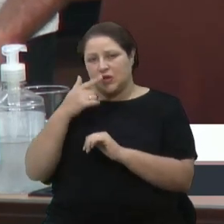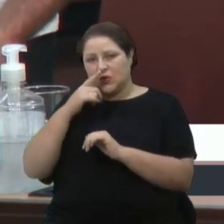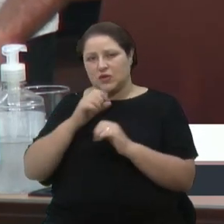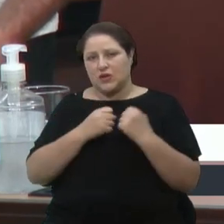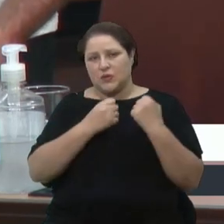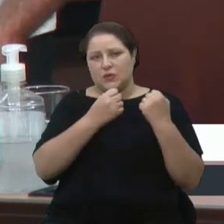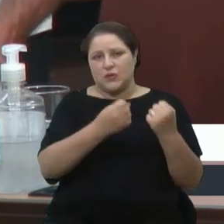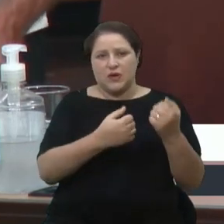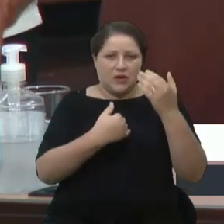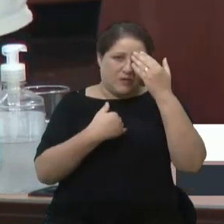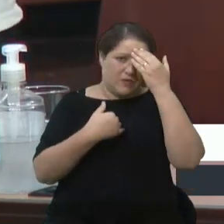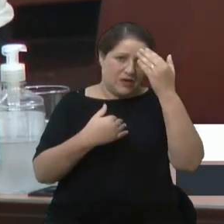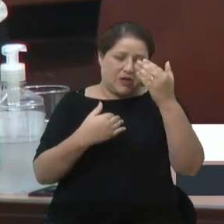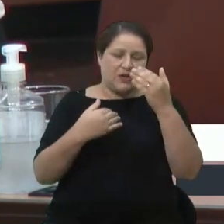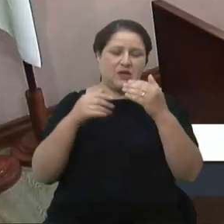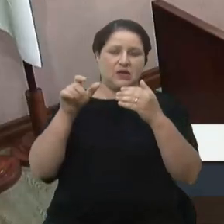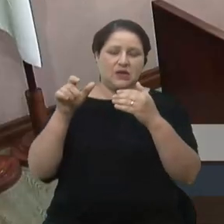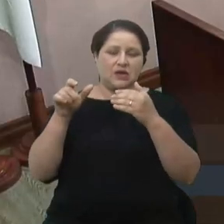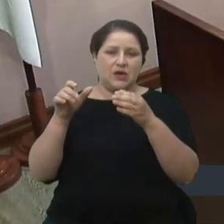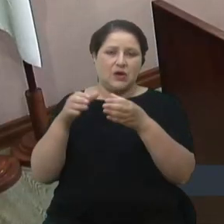ONG Vida. Obrigado. Obrigado, presidente. Obrigado.